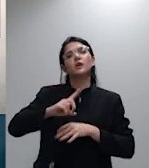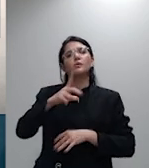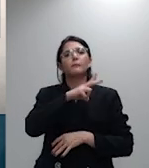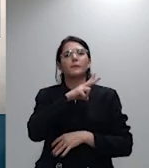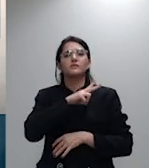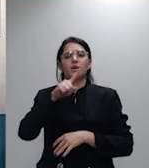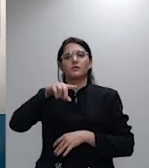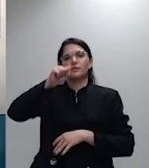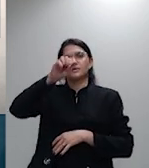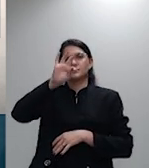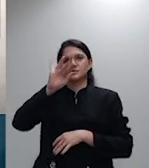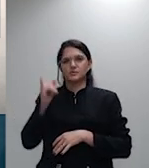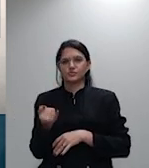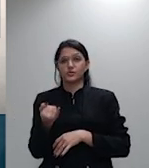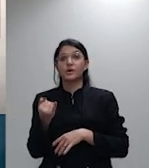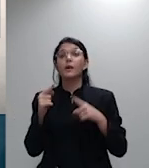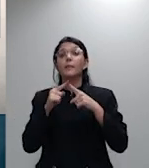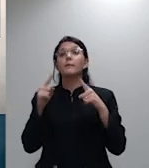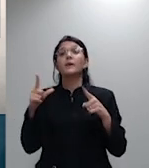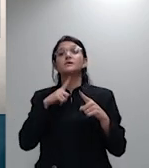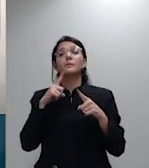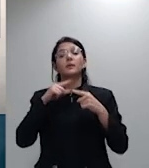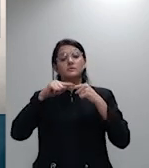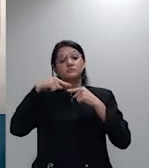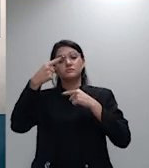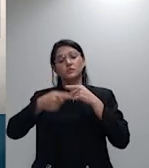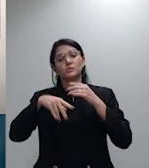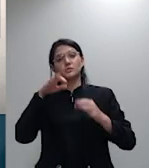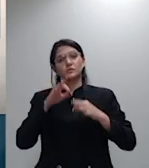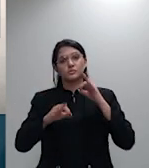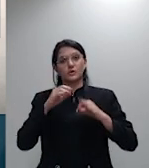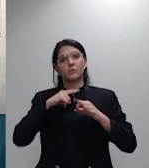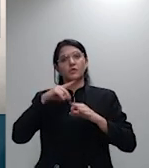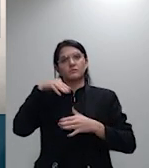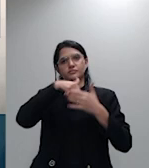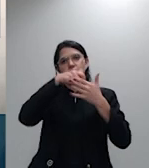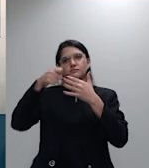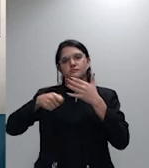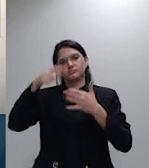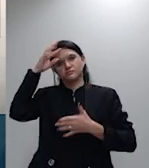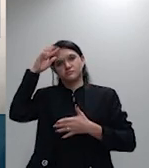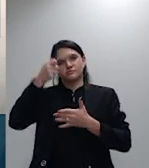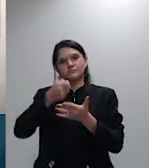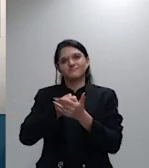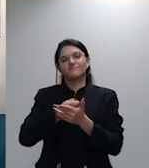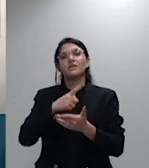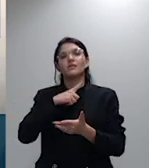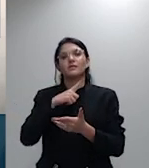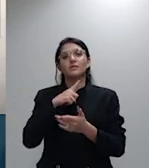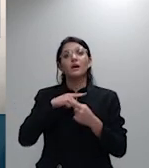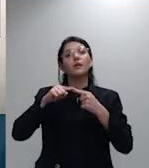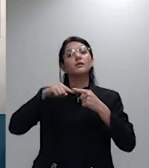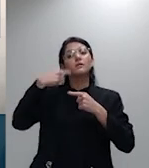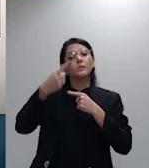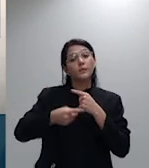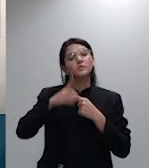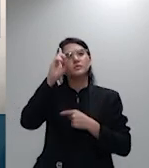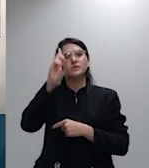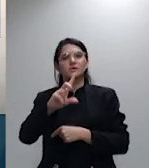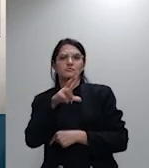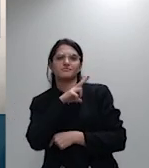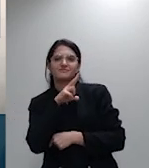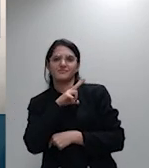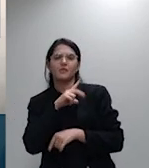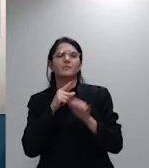recindendo adicionância de entendimento no âmbito das referidas turmas de direito privado mostrou-se ainda mais evidente por ocasião da prolação do seguinte